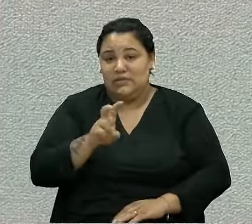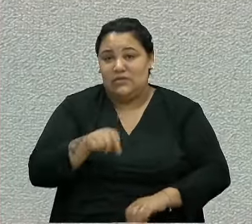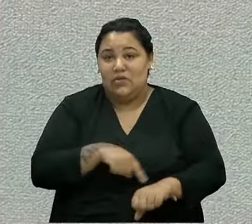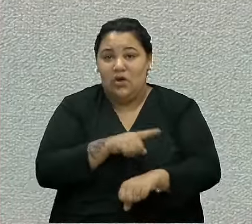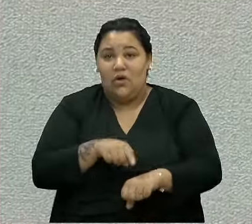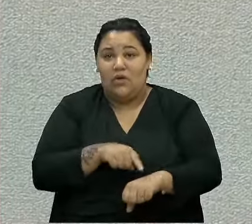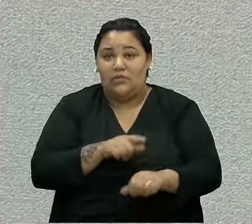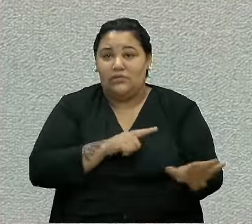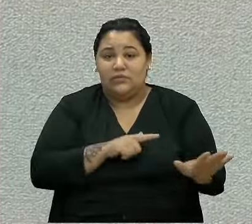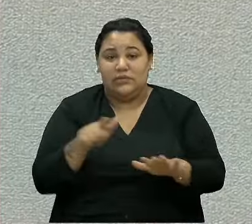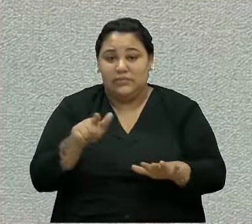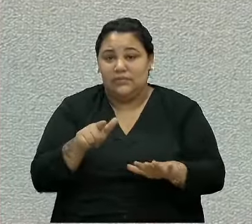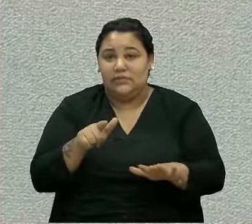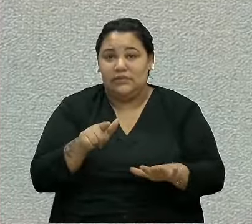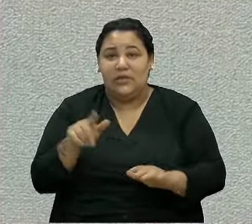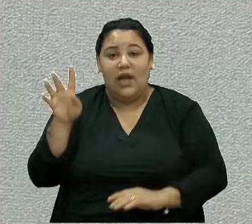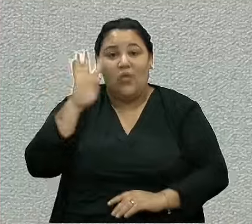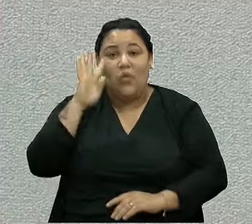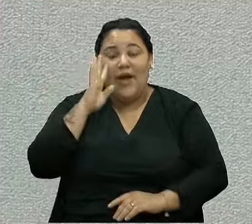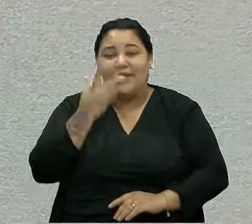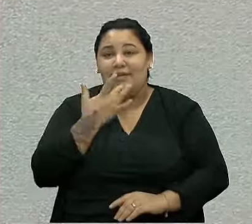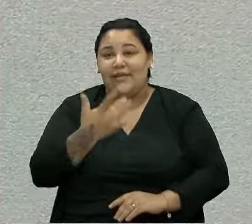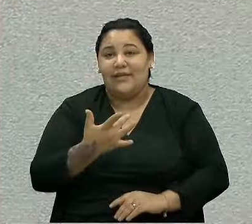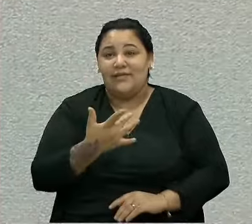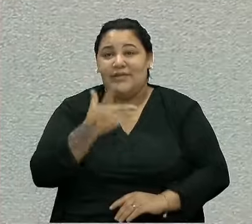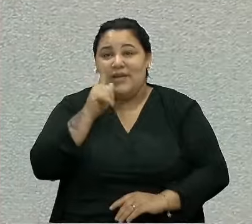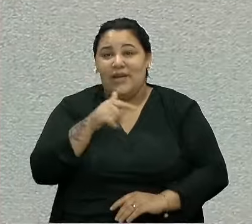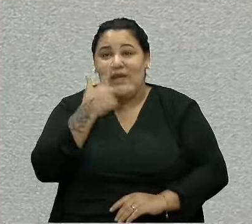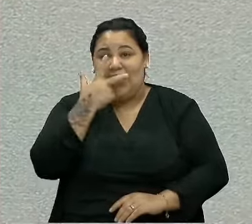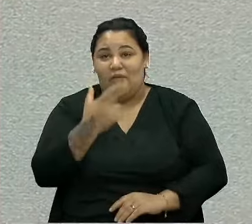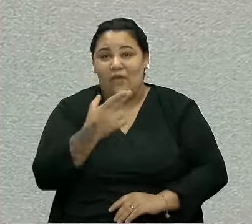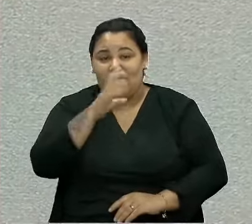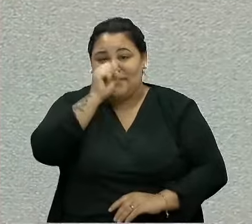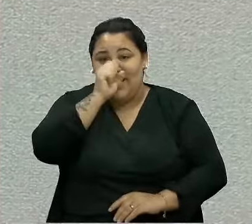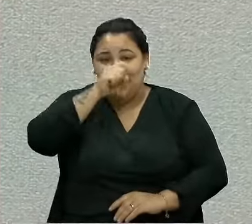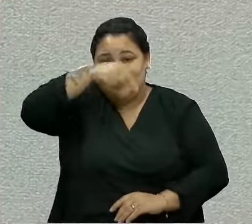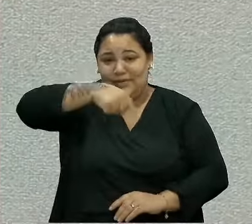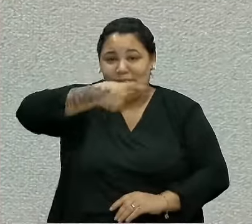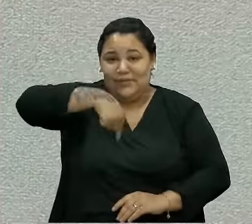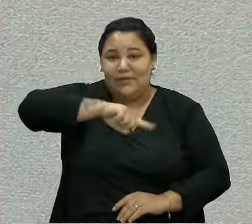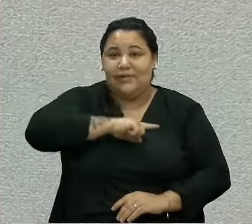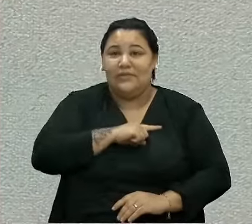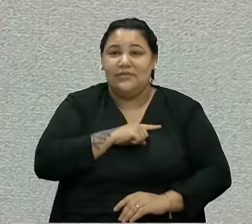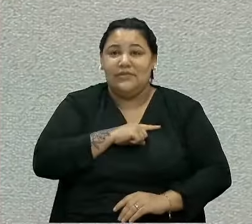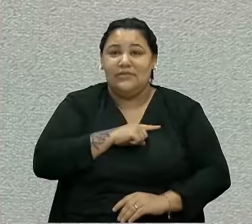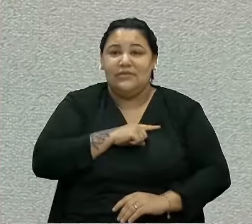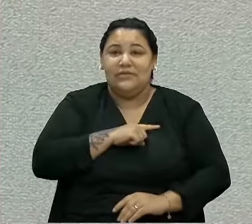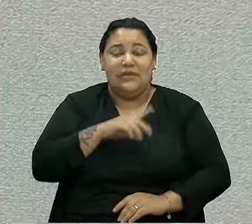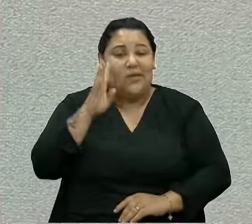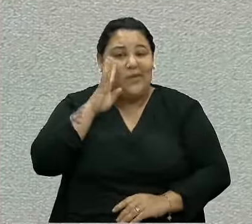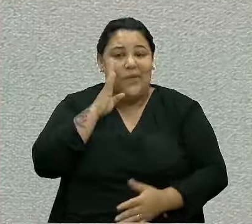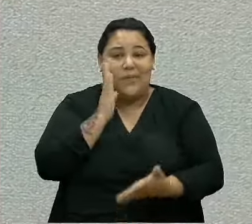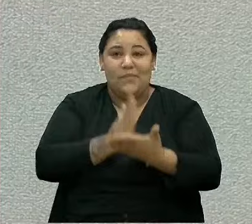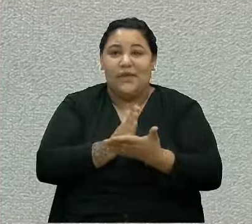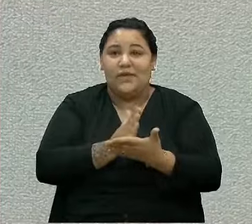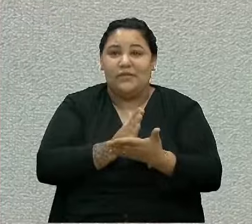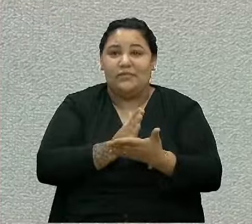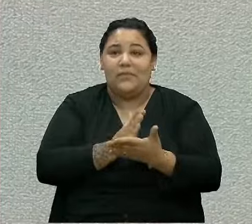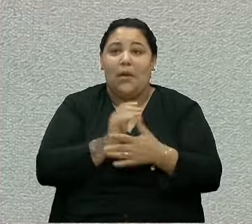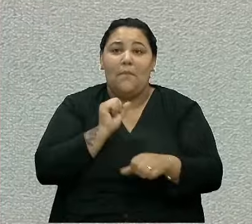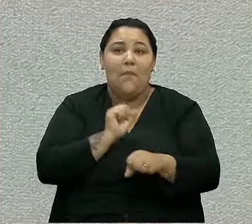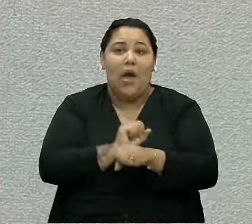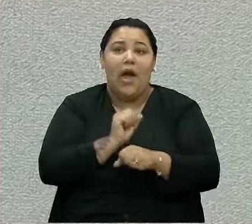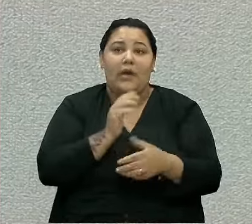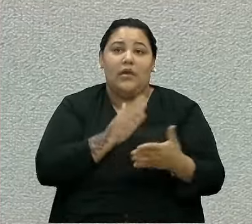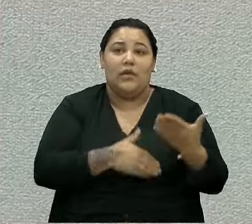a quarta-feira de tarde é como se fosse sábado aqui para nós, quarta-feira, mitvok, é meio da semana, se para tudo,